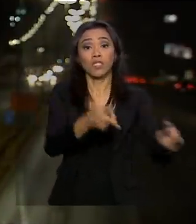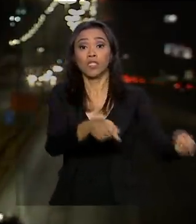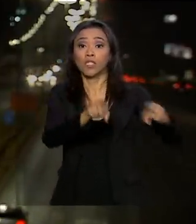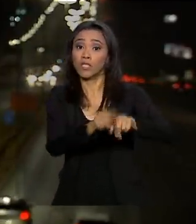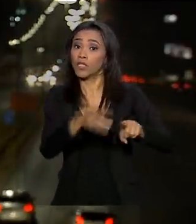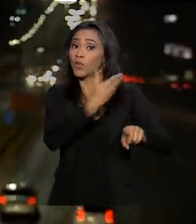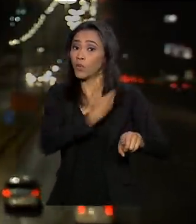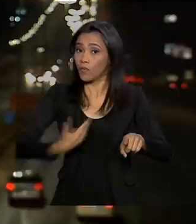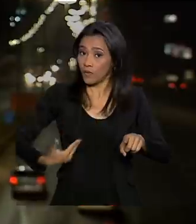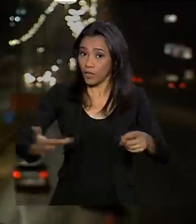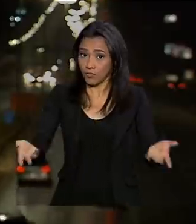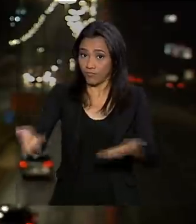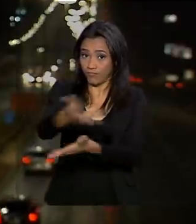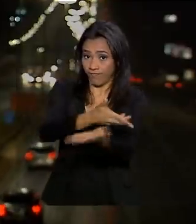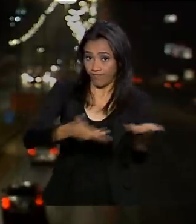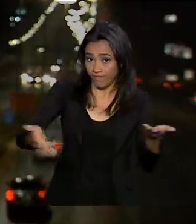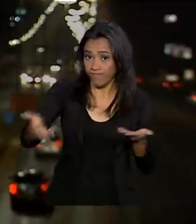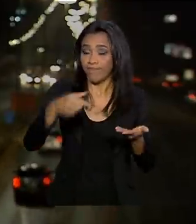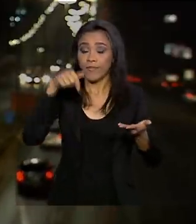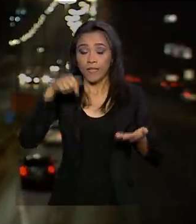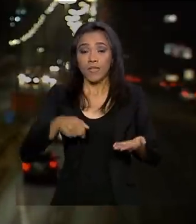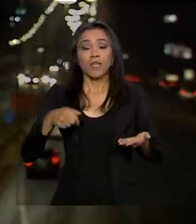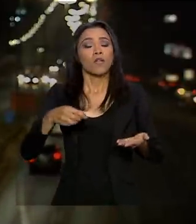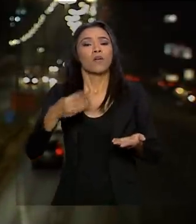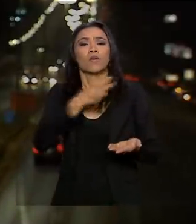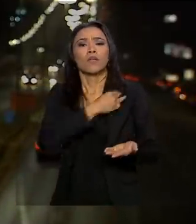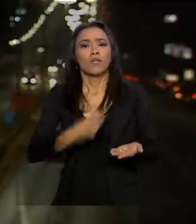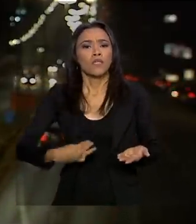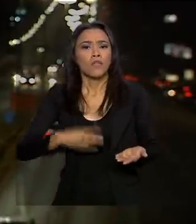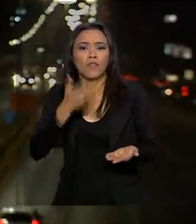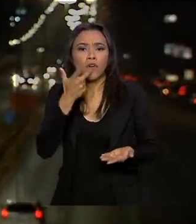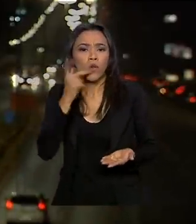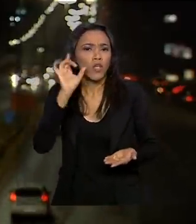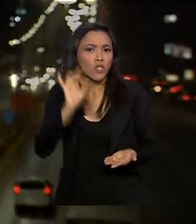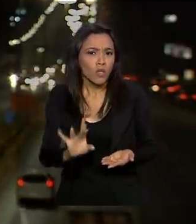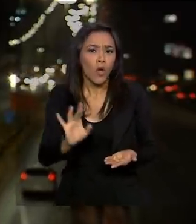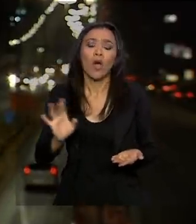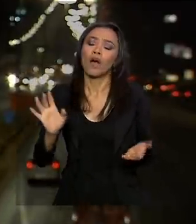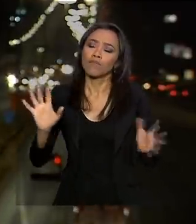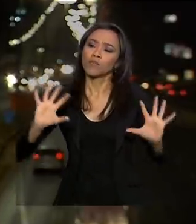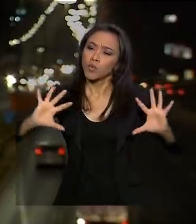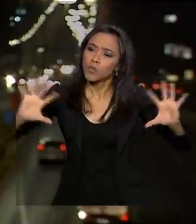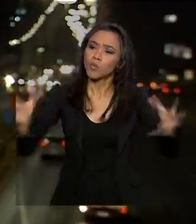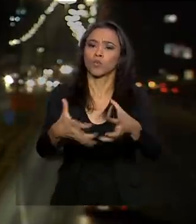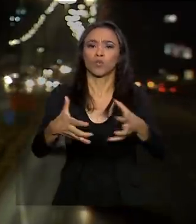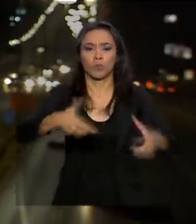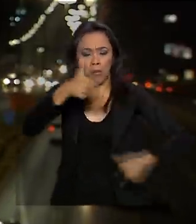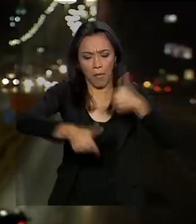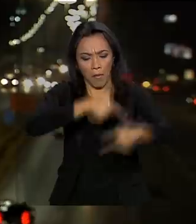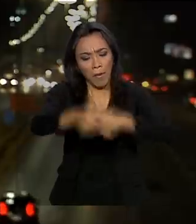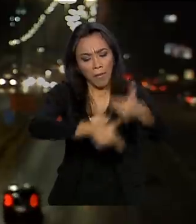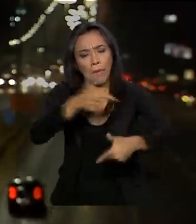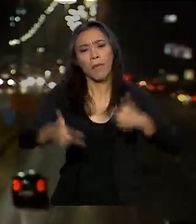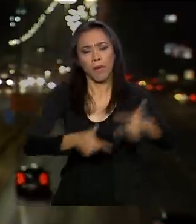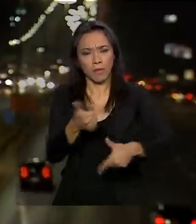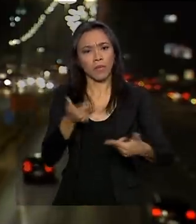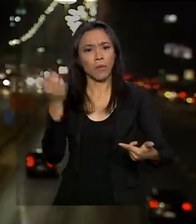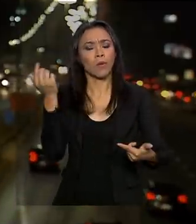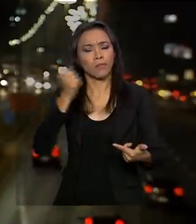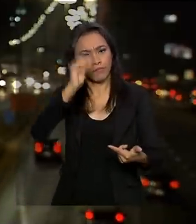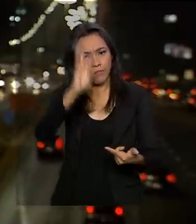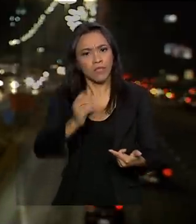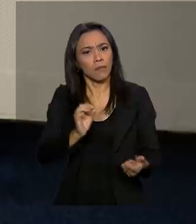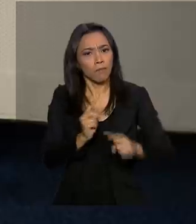ministro da Infraestrutura, Tarcísio Gomes de Freitas, destacou que só com o envolvimento de todos, o Brasil poderá apresentar resultados